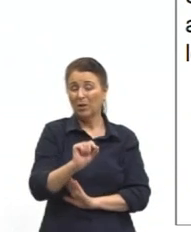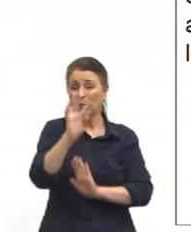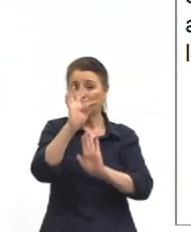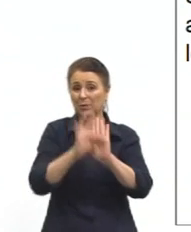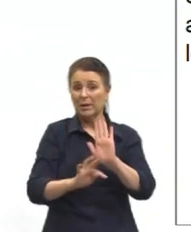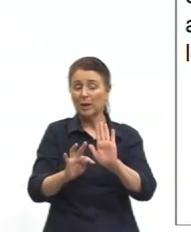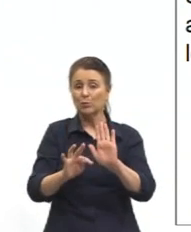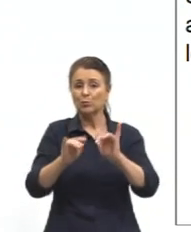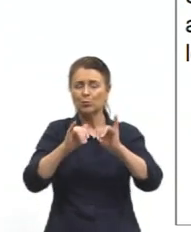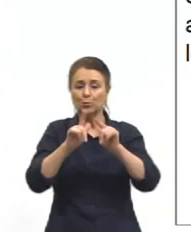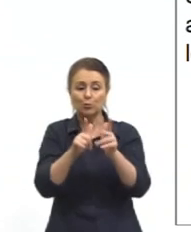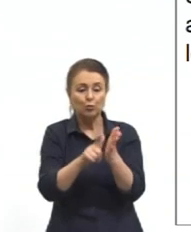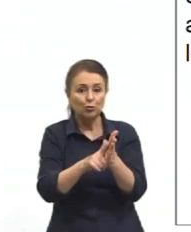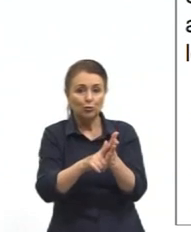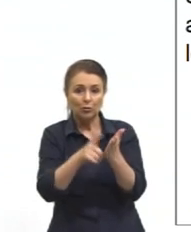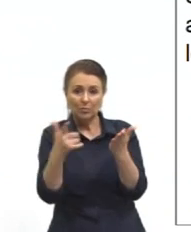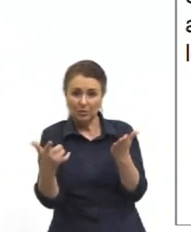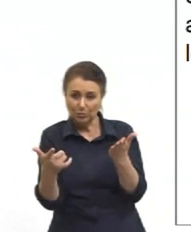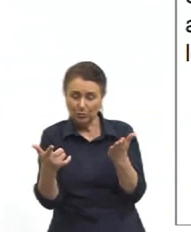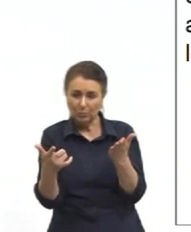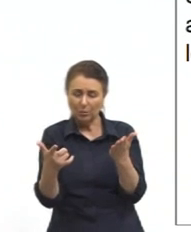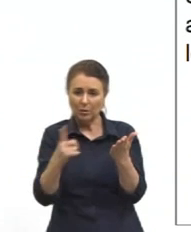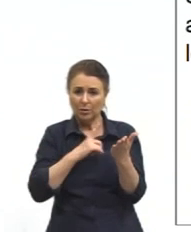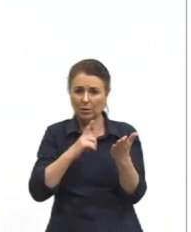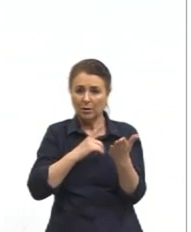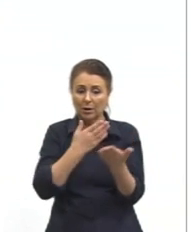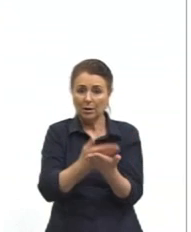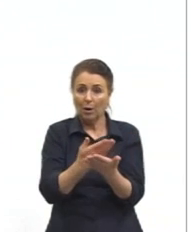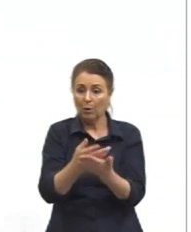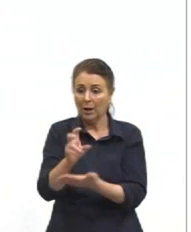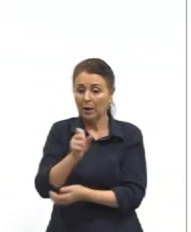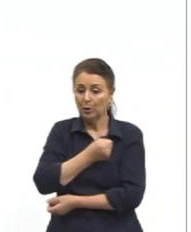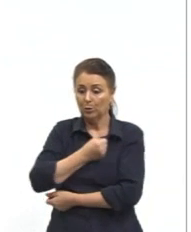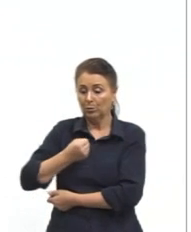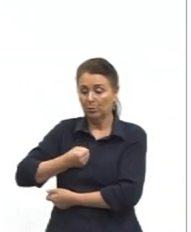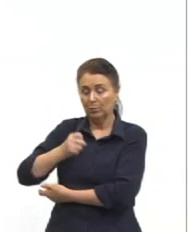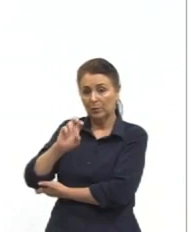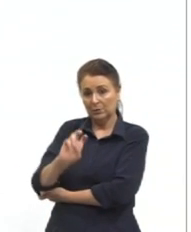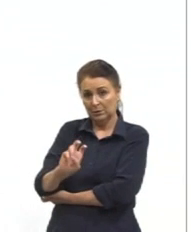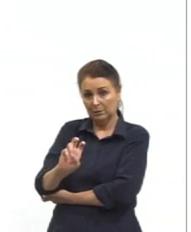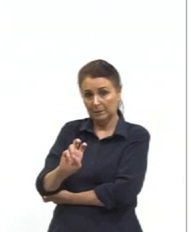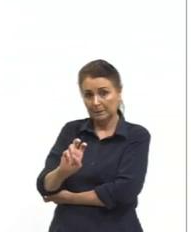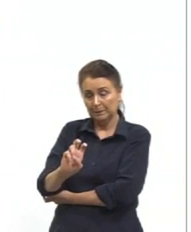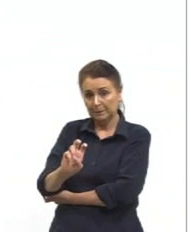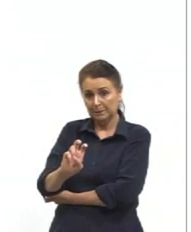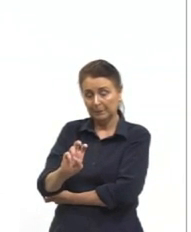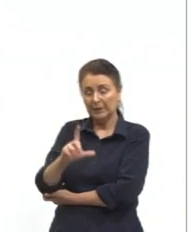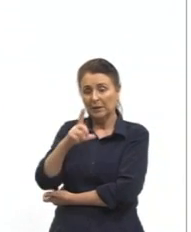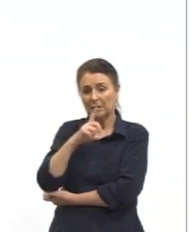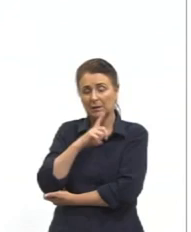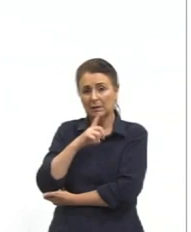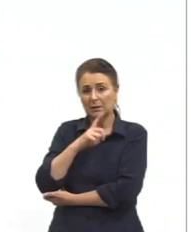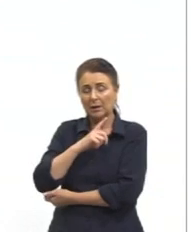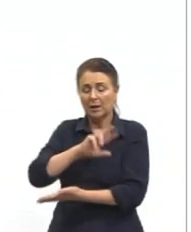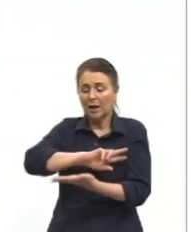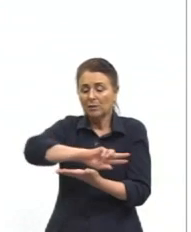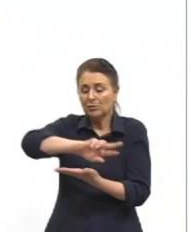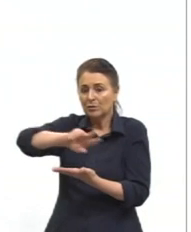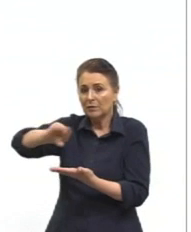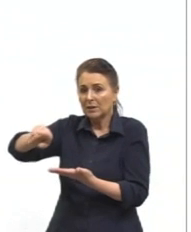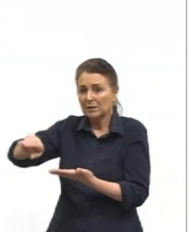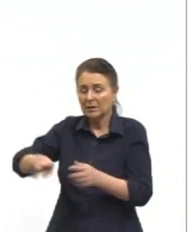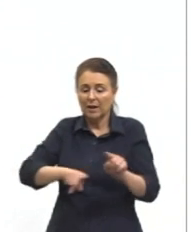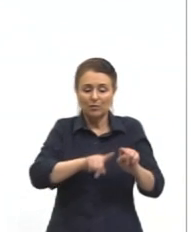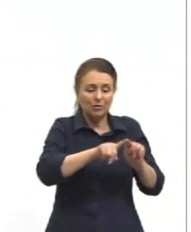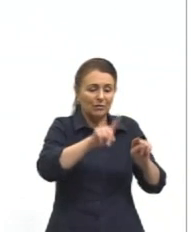jornalístico que está presente na aula 5. Temos a diversidade e variedade